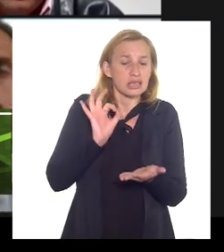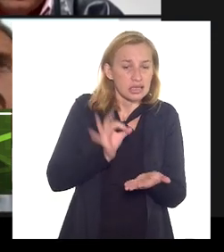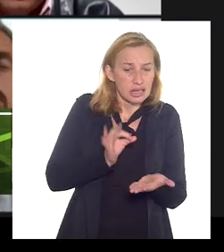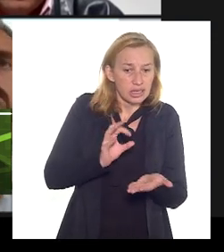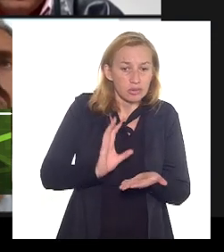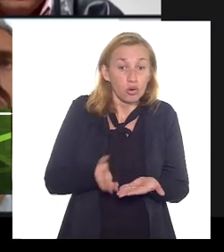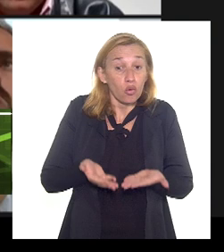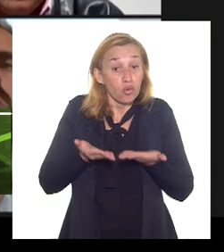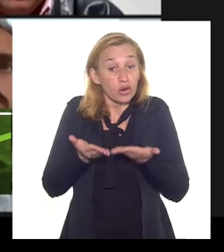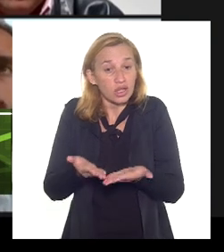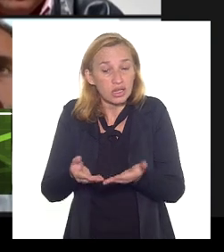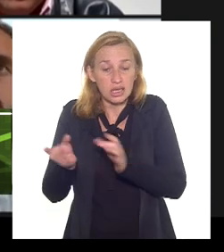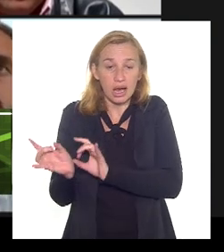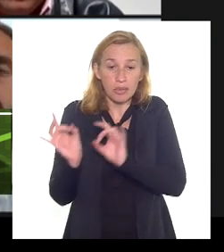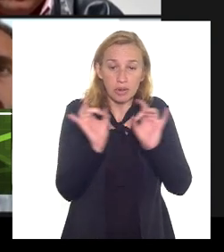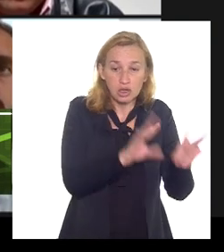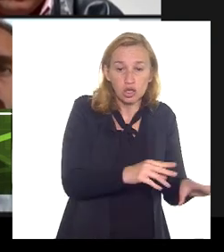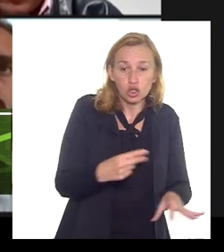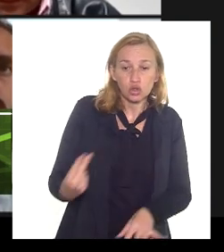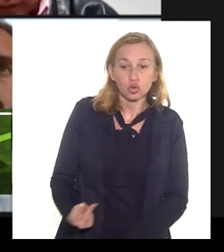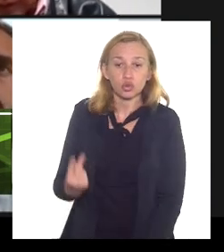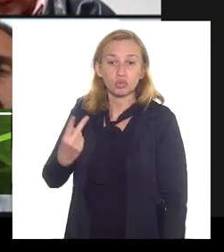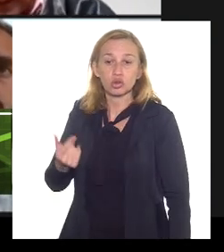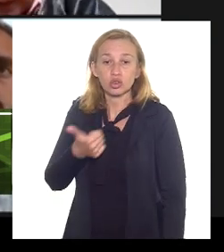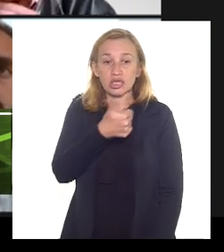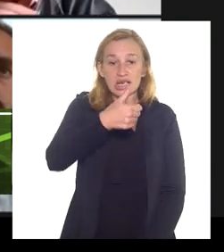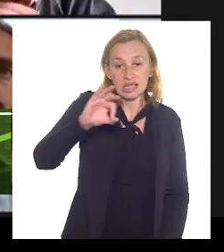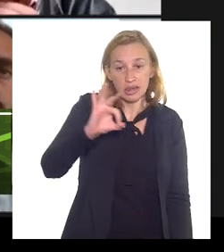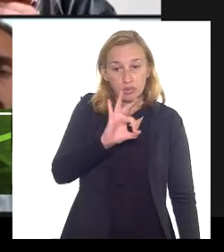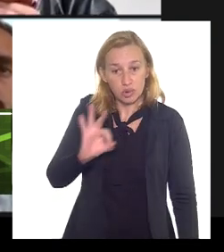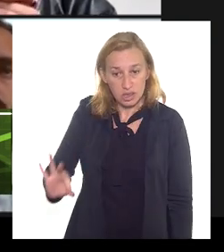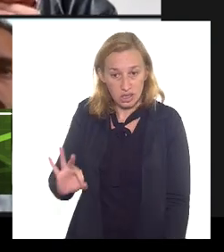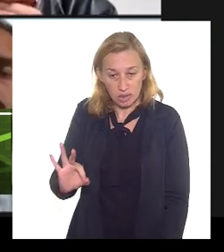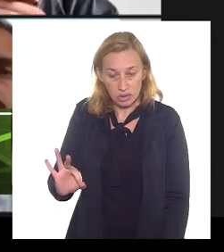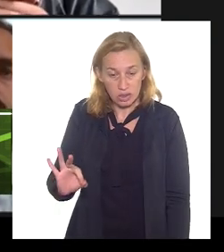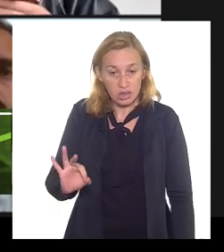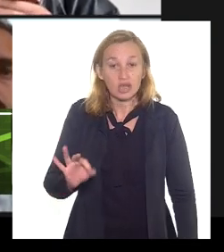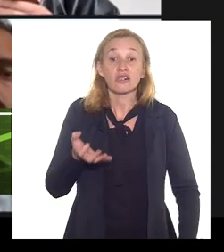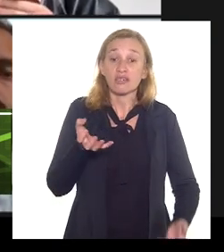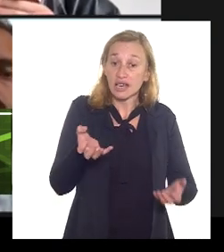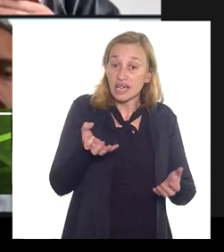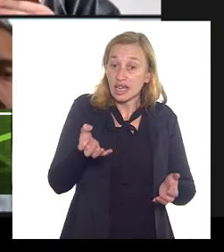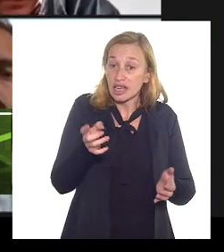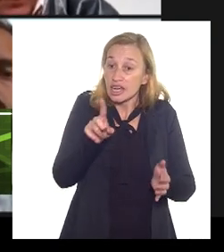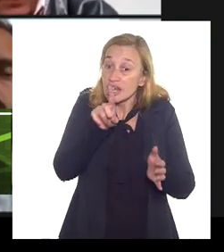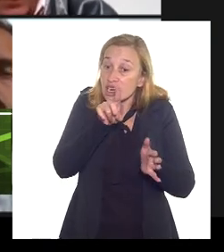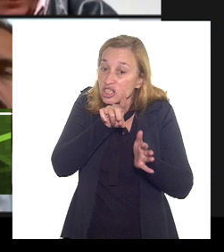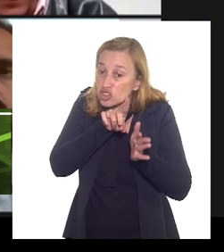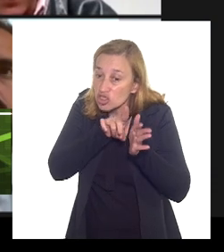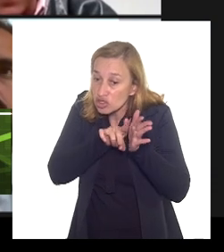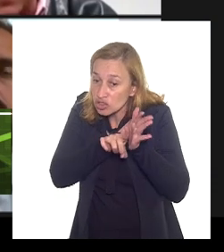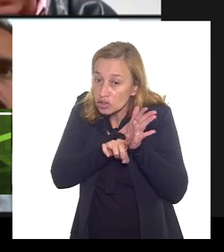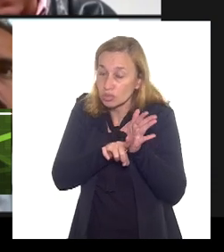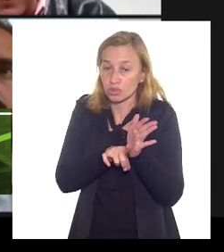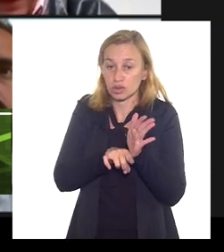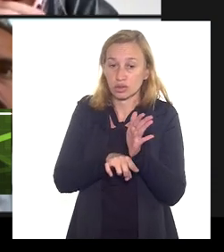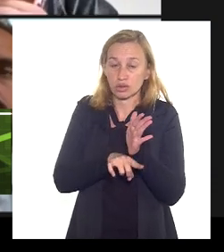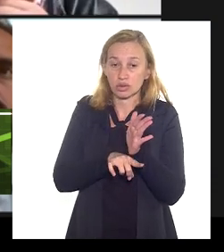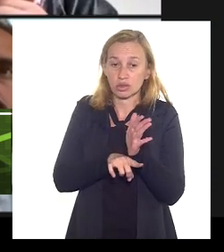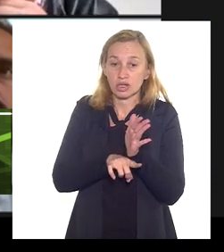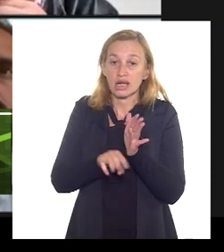garantias reais de abandono no valor de 100% ele vai querer depreciar essas